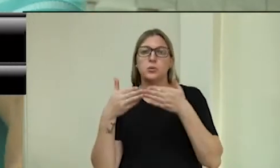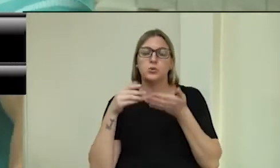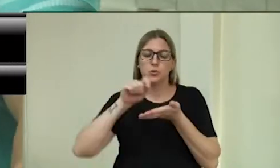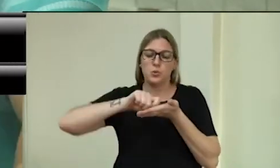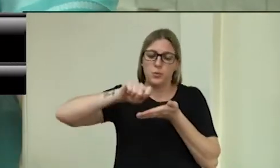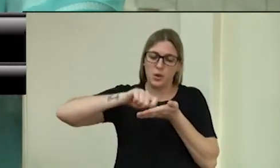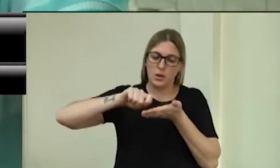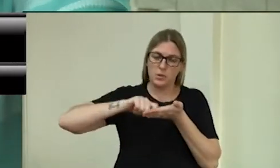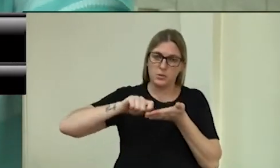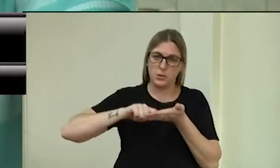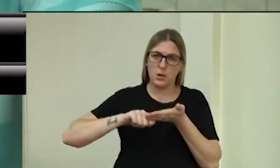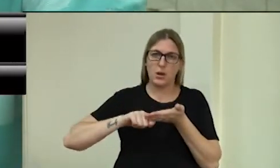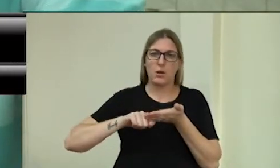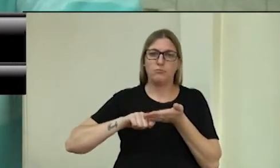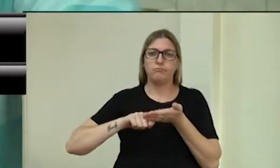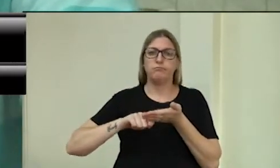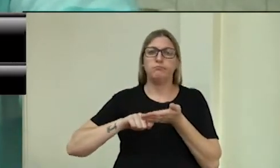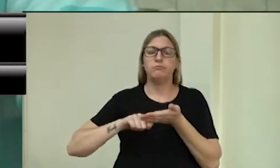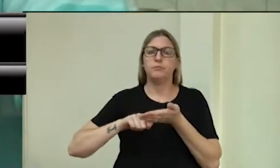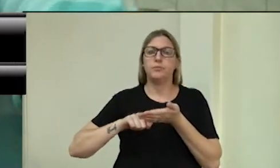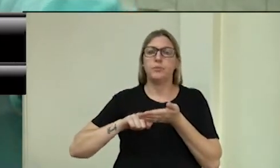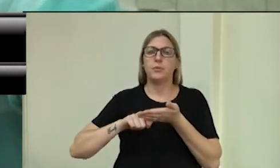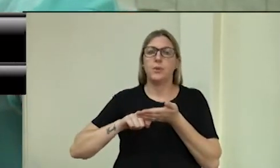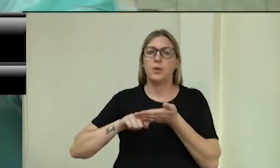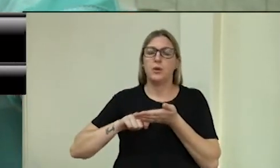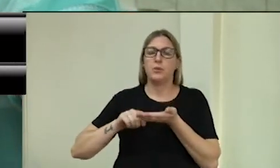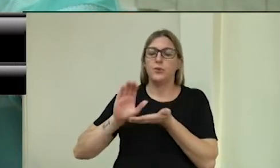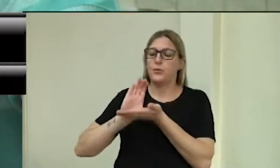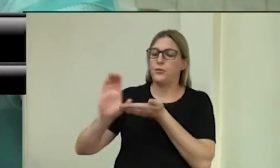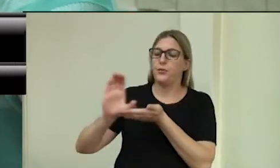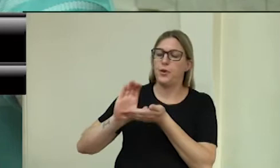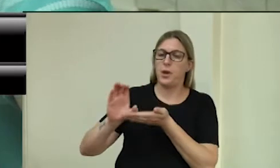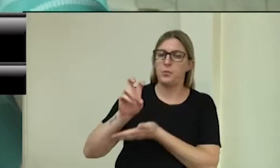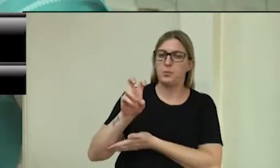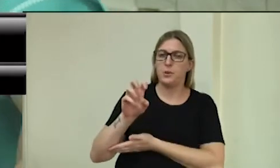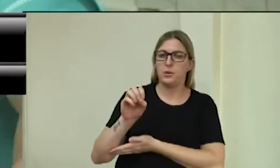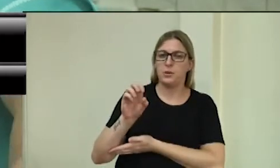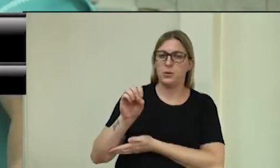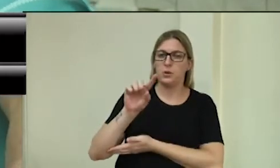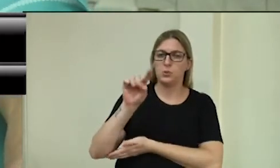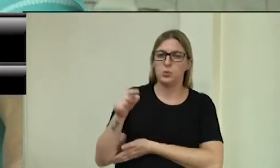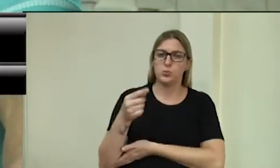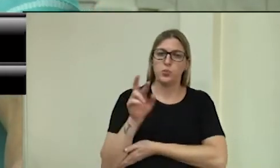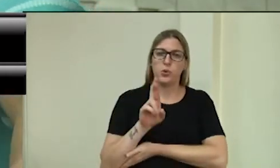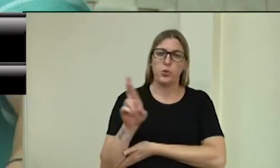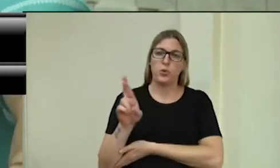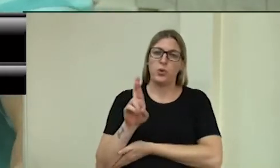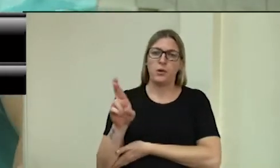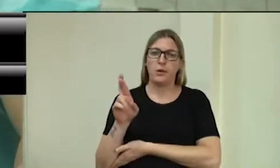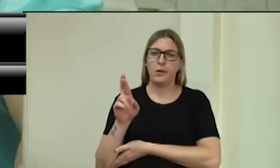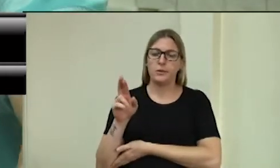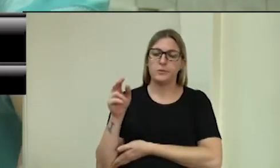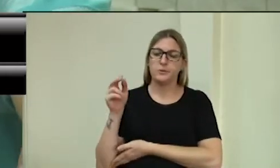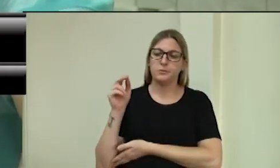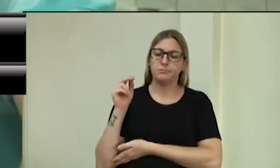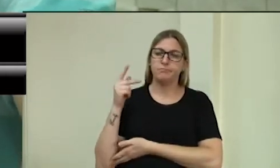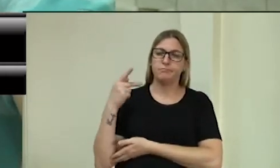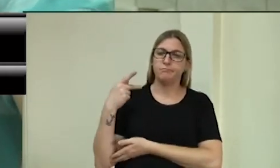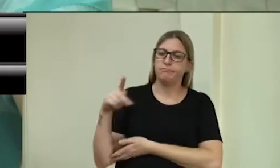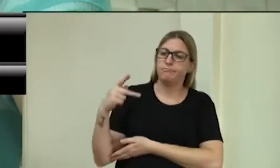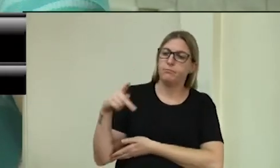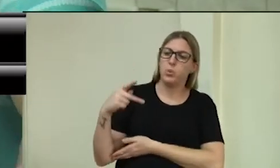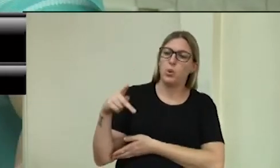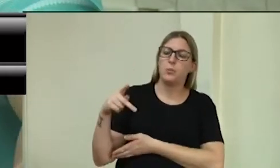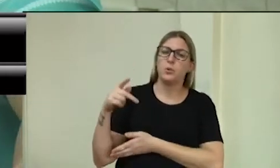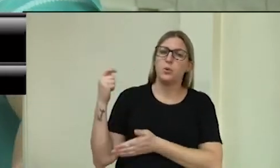esses 500 mil que vêm para comprar cesta básica para a Secretaria da